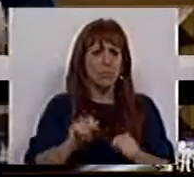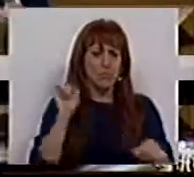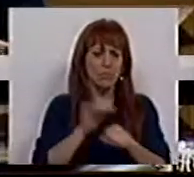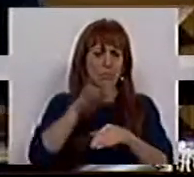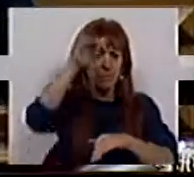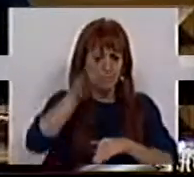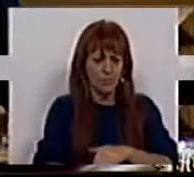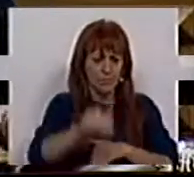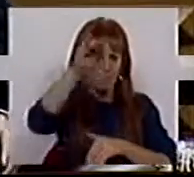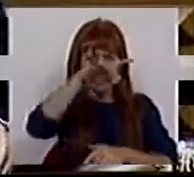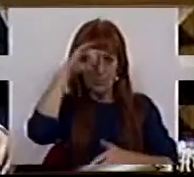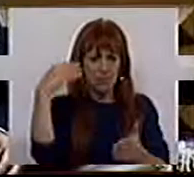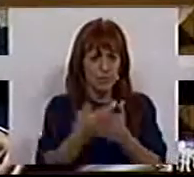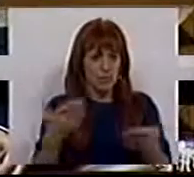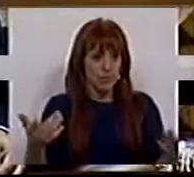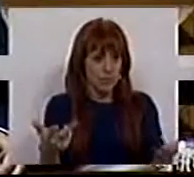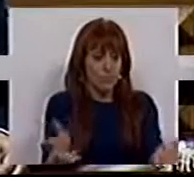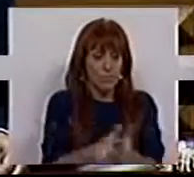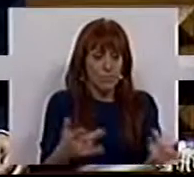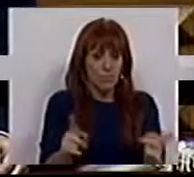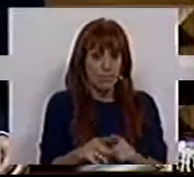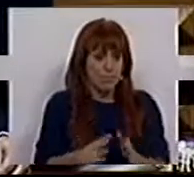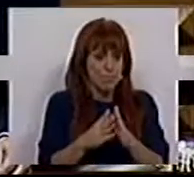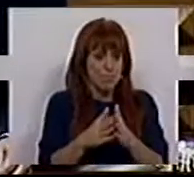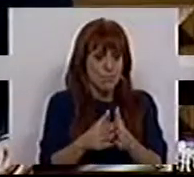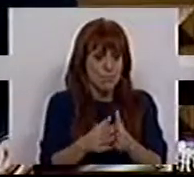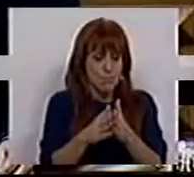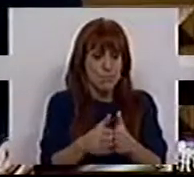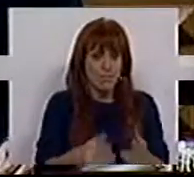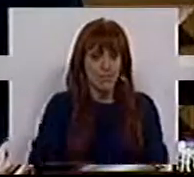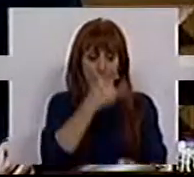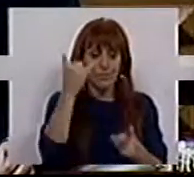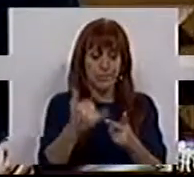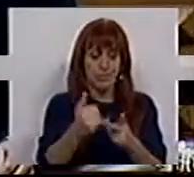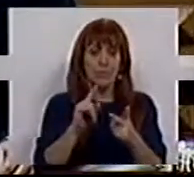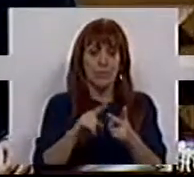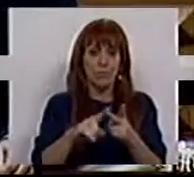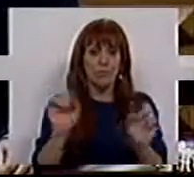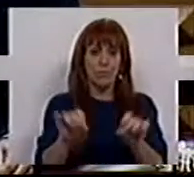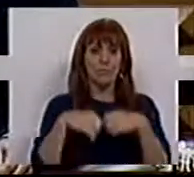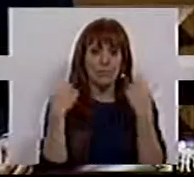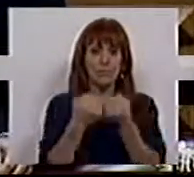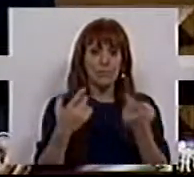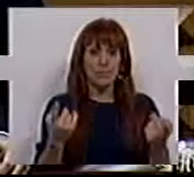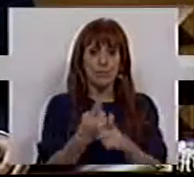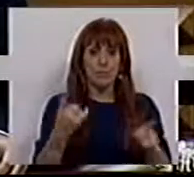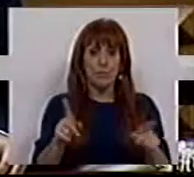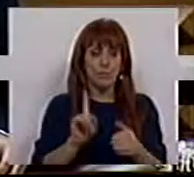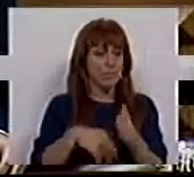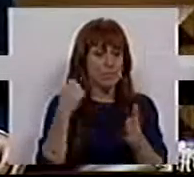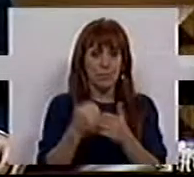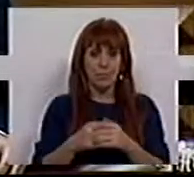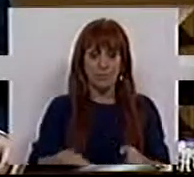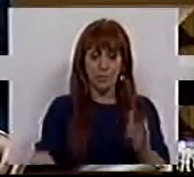marés e isso criar dificuldades reais às embarcações. Um segundo aspecto social, porque sempre